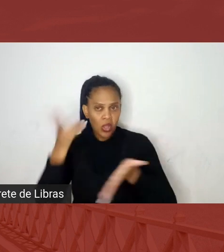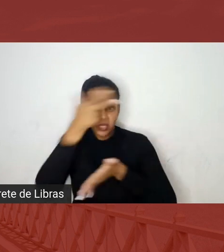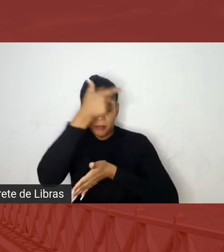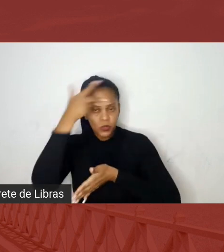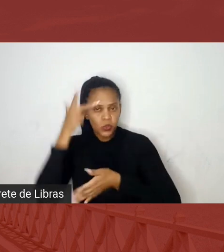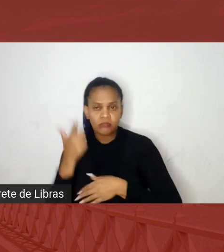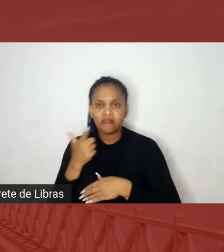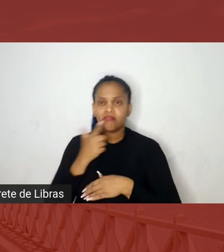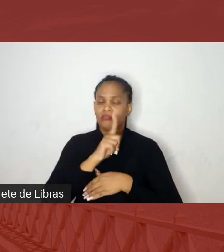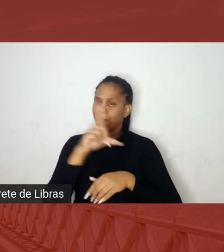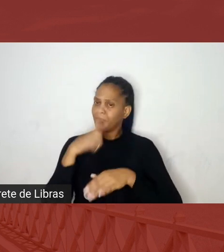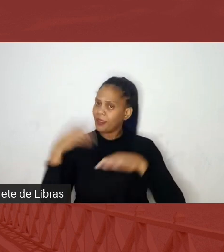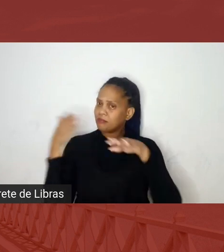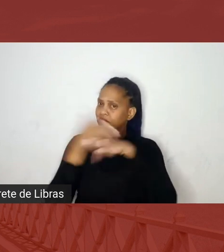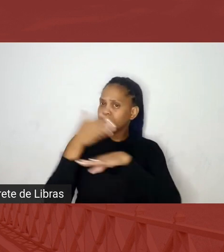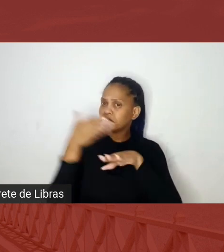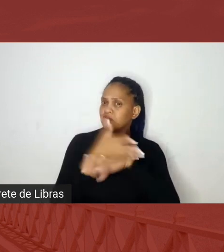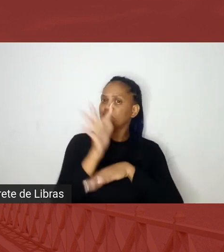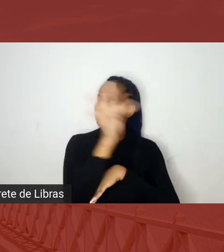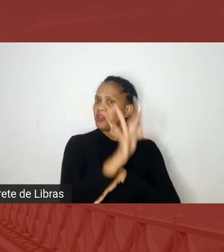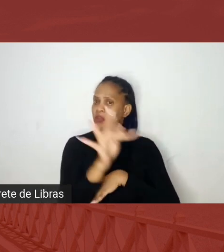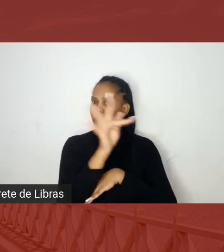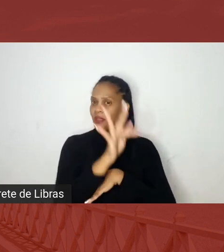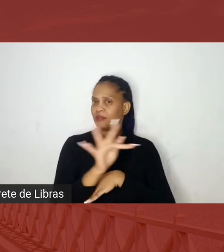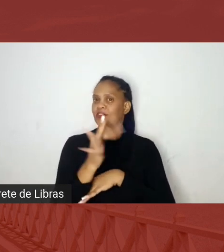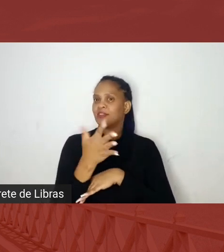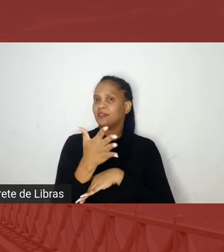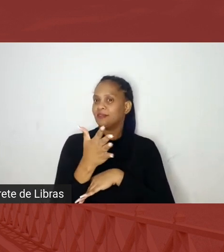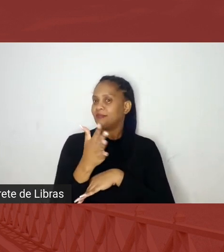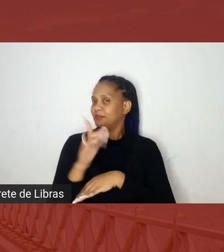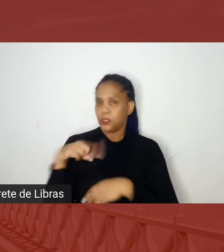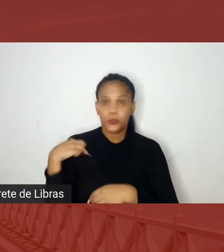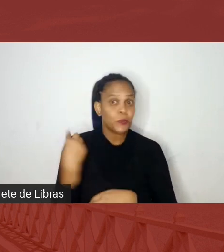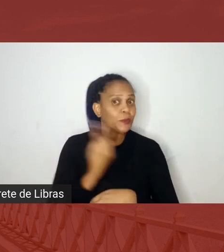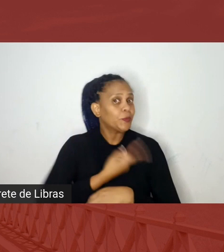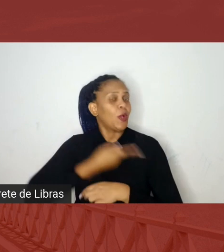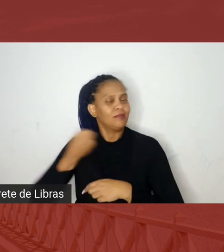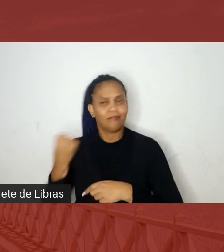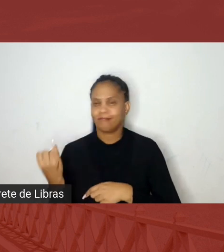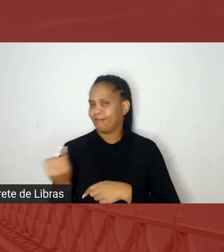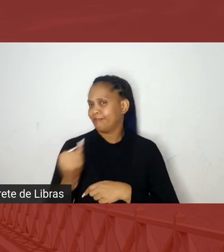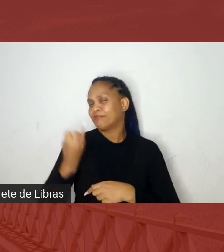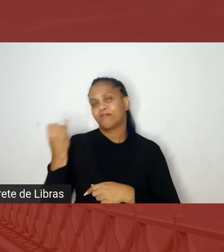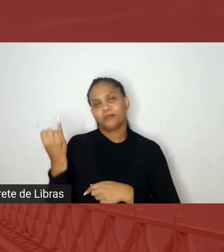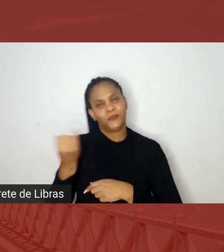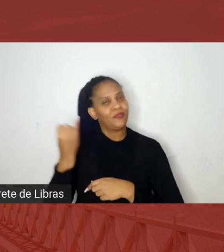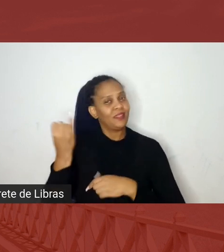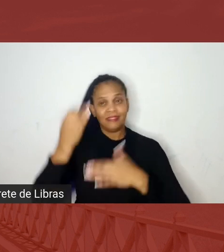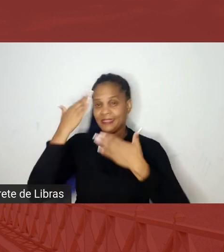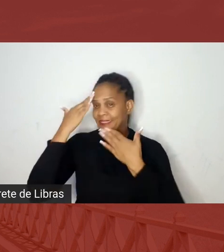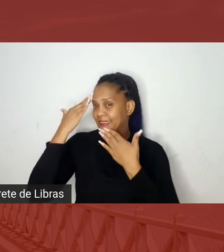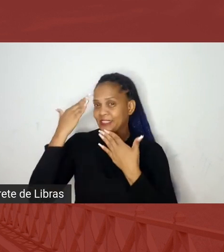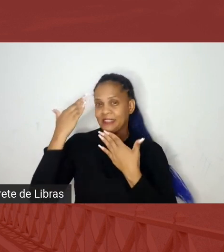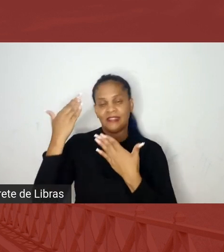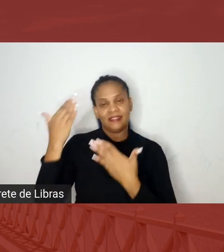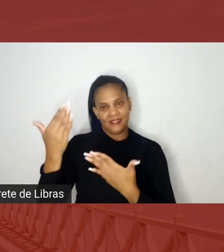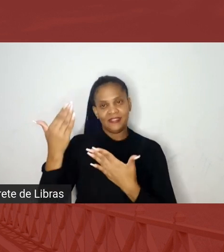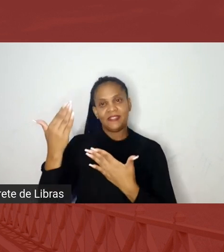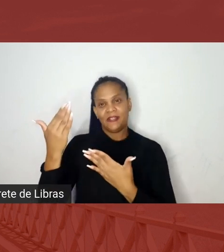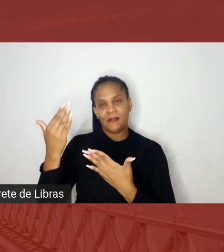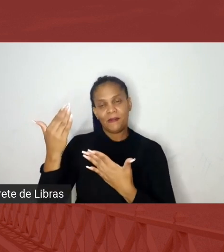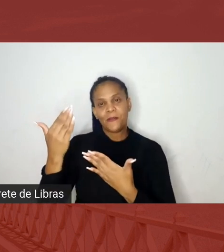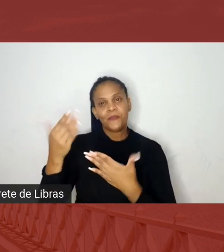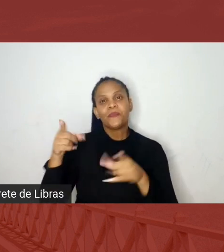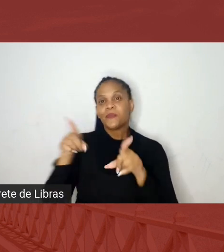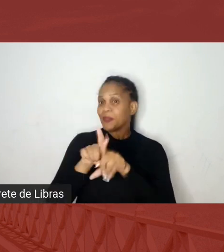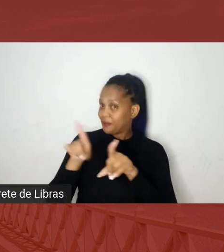acesso a uma universidade, e isso para a gente é muito importante, isso para a gente é gratificante, e por isso que a